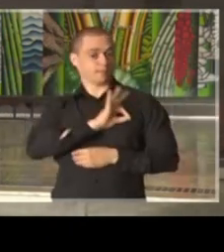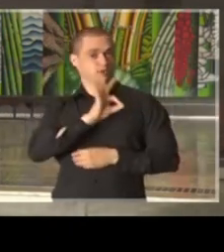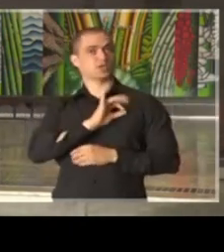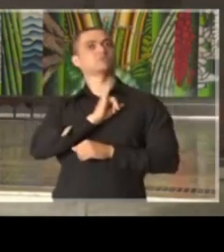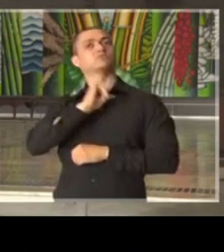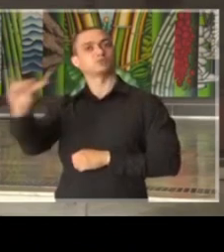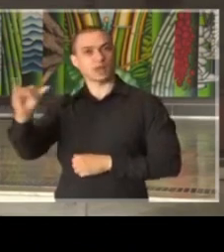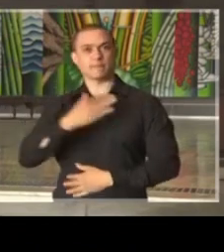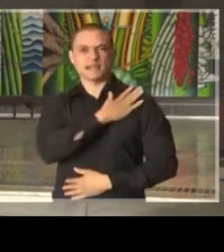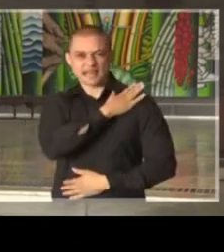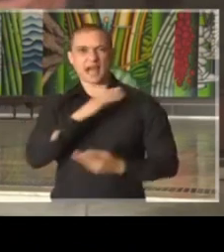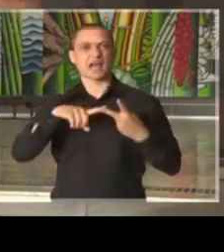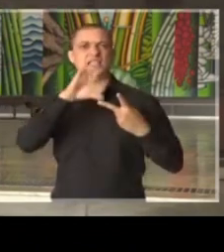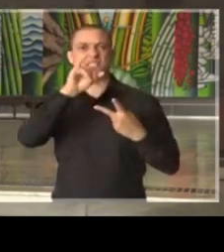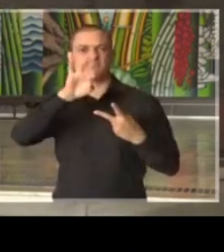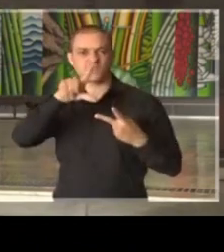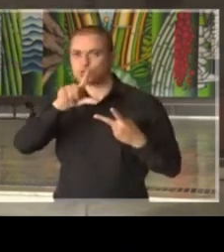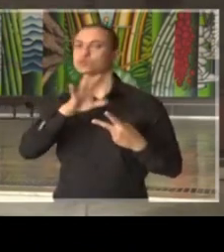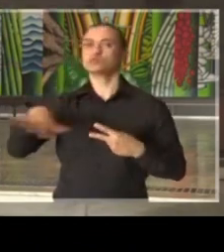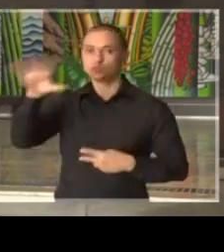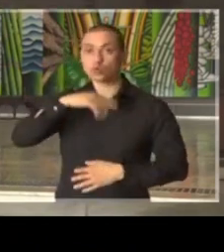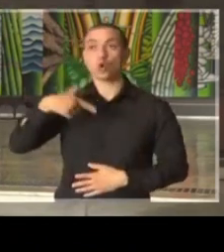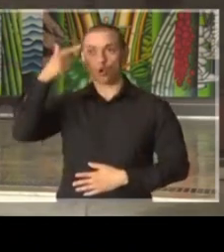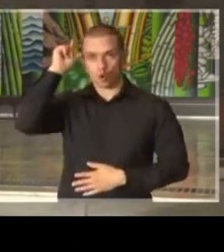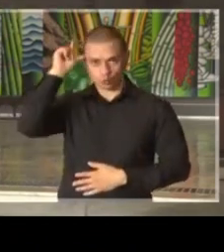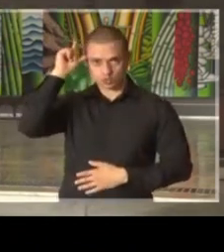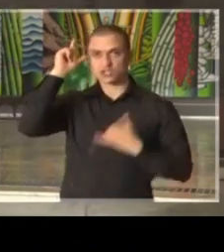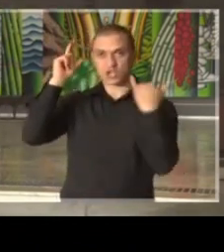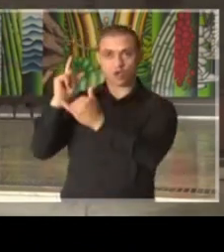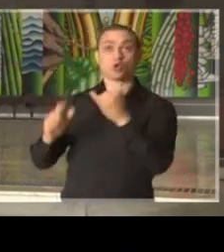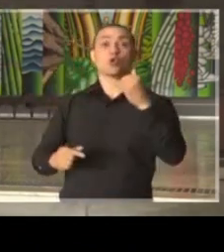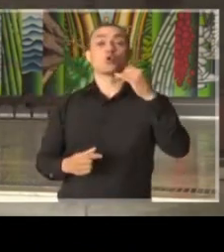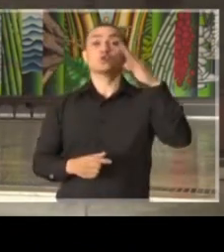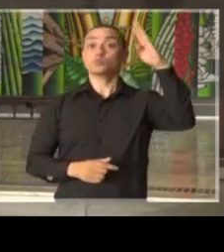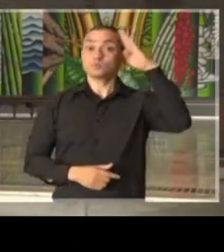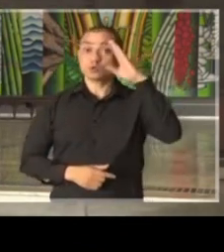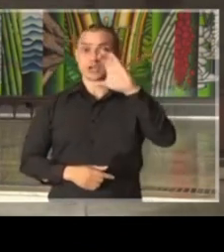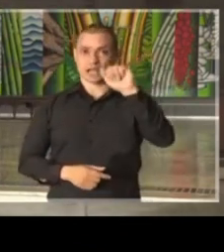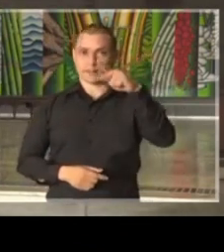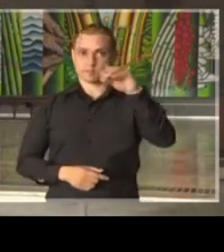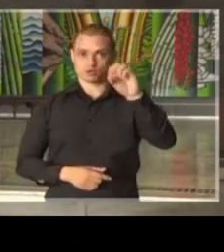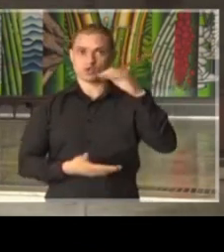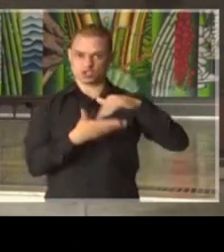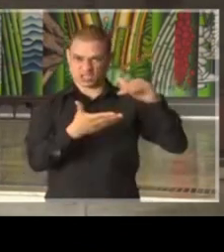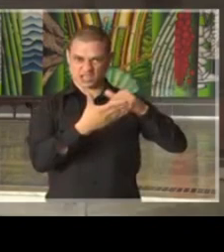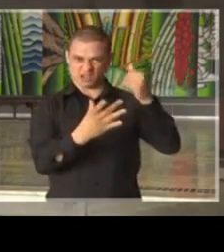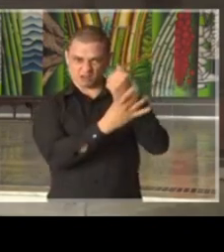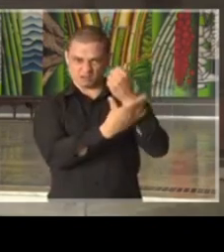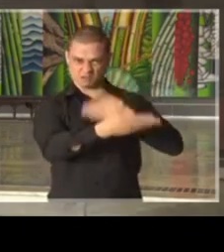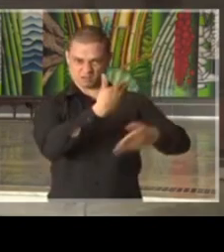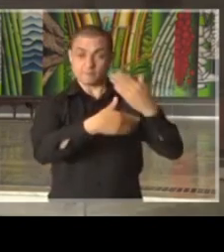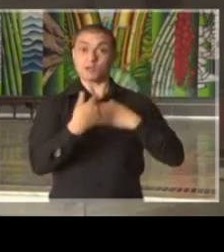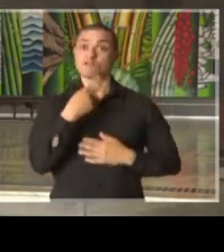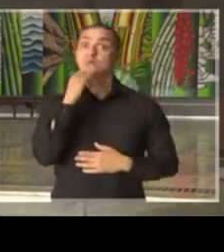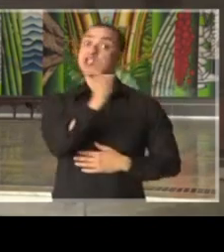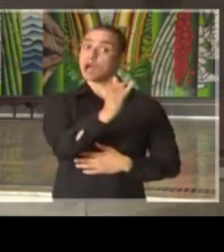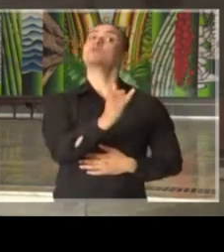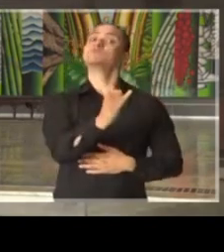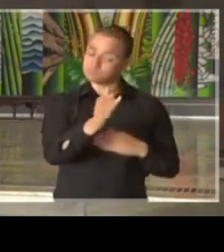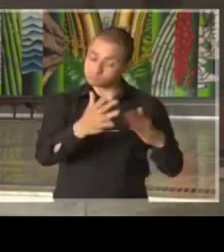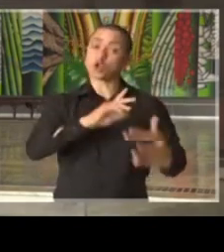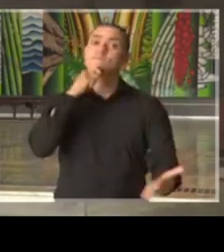fiz a sua orientação ao General Campos, que está aqui presente, nosso secretário de Segurança Pública, que atue com firmeza e